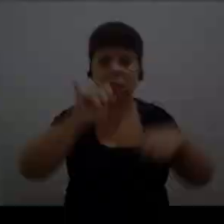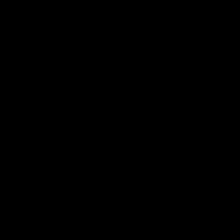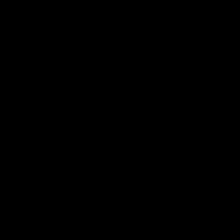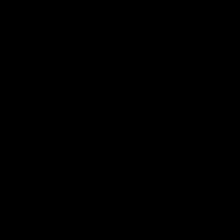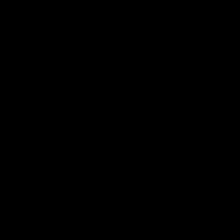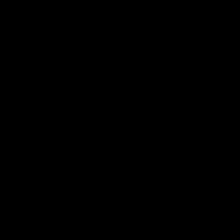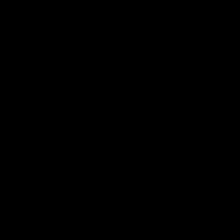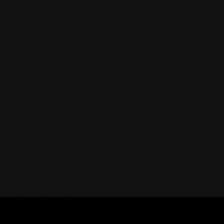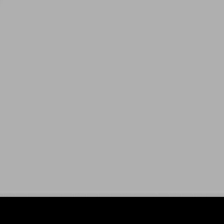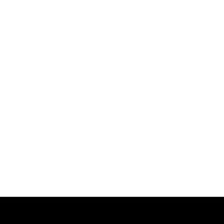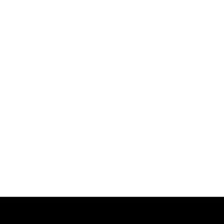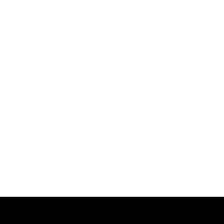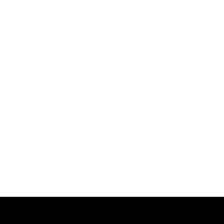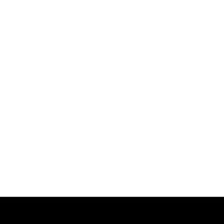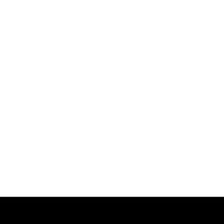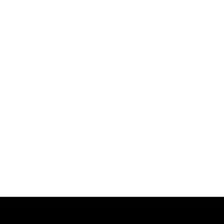e sobre aqui.